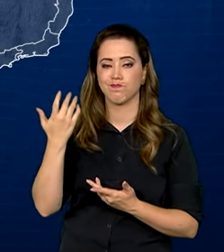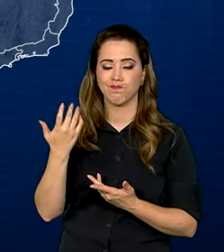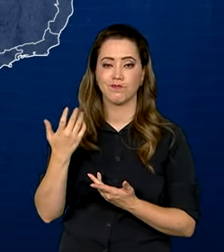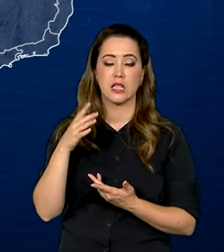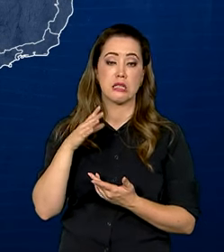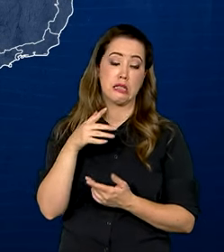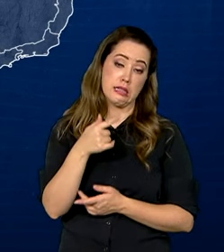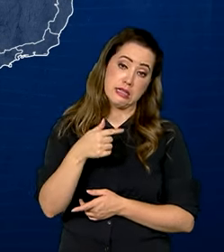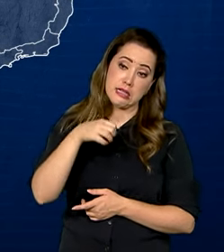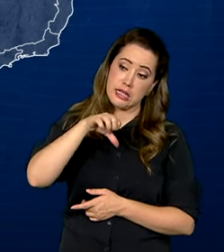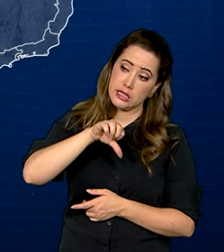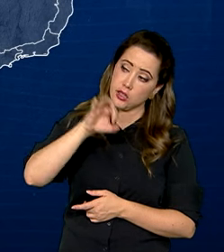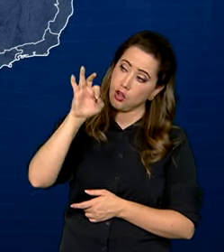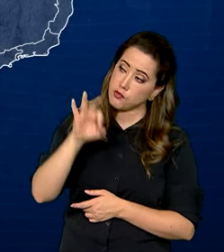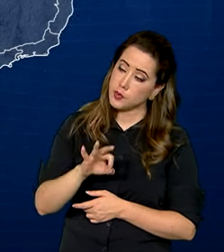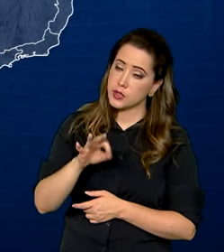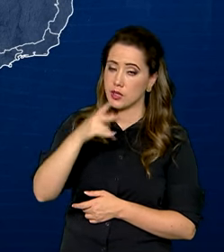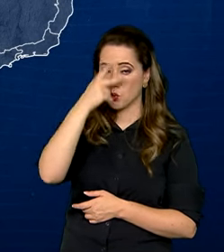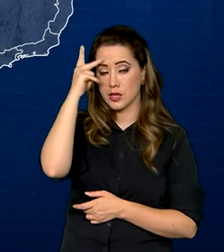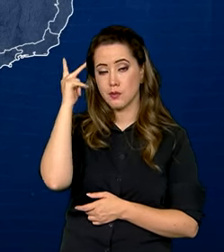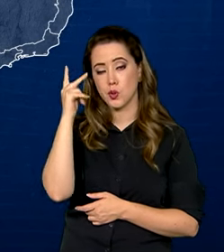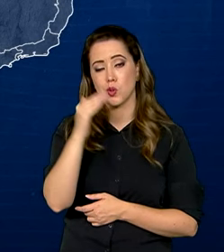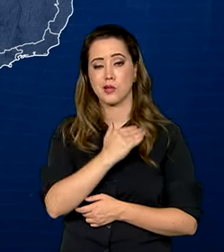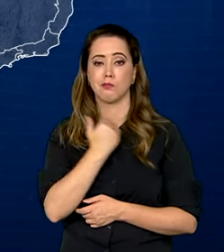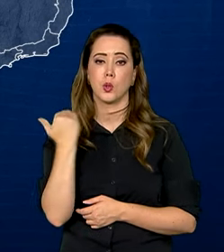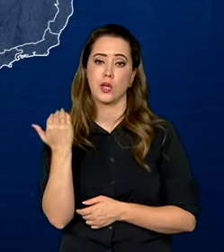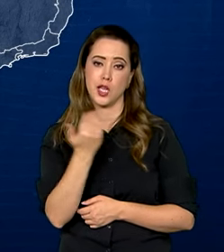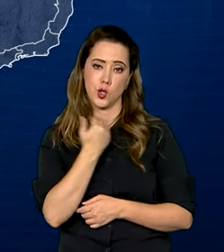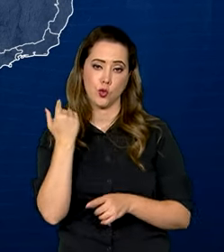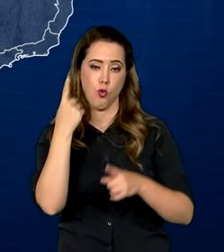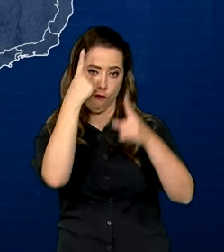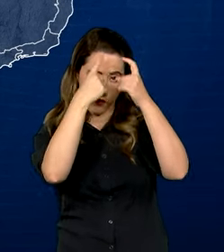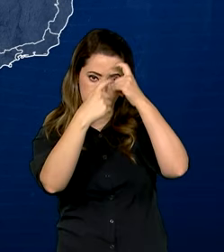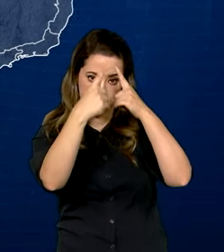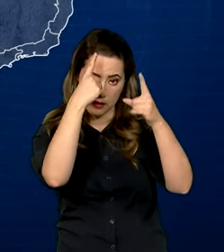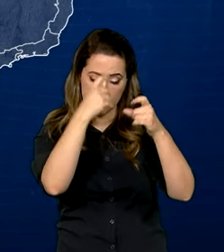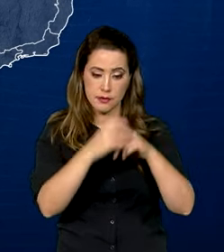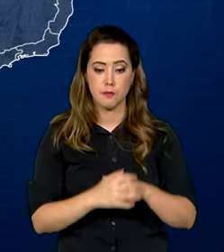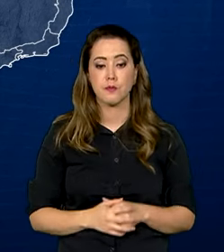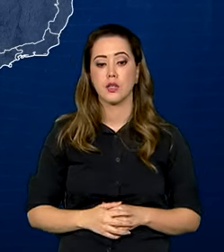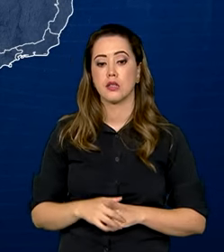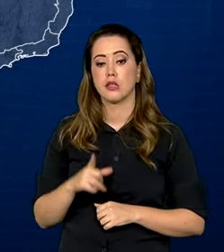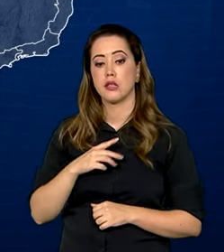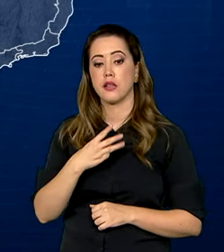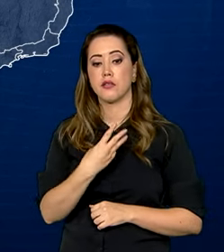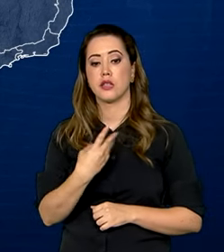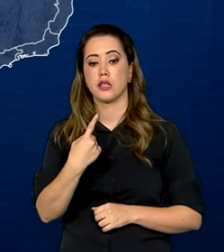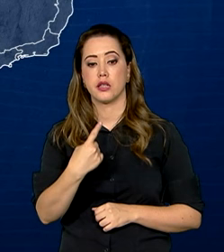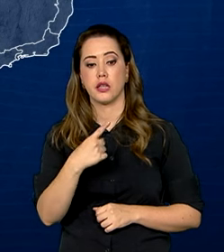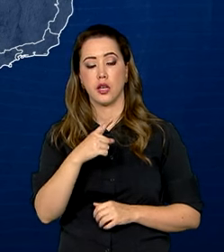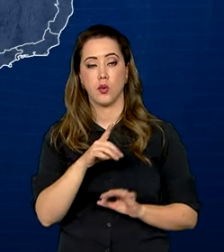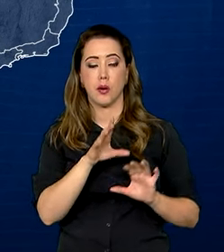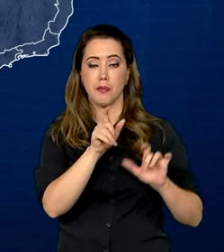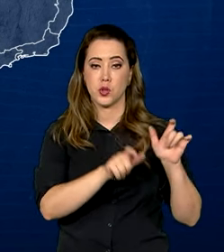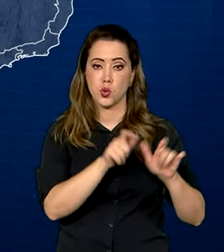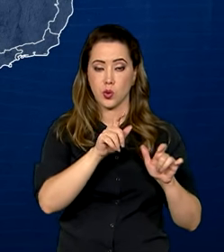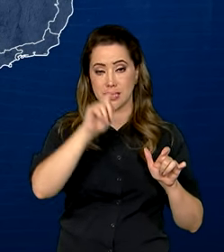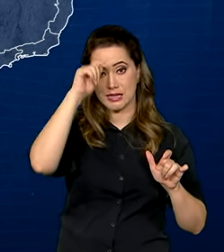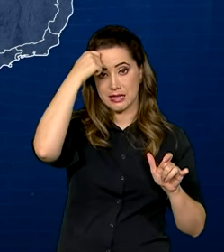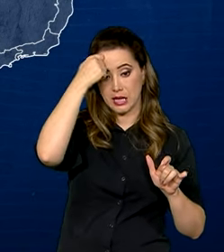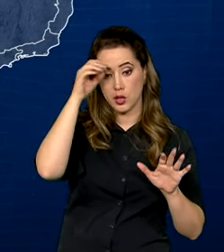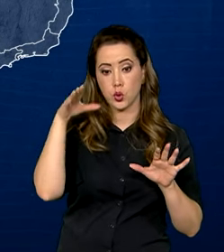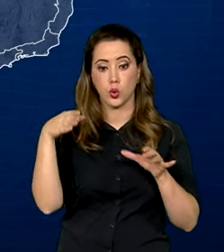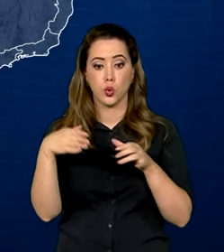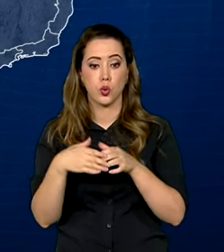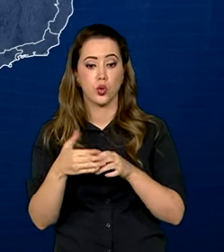% dos mortos, com uma taxa de 31 homicídios para cada 100 mil habitantes desse grupo